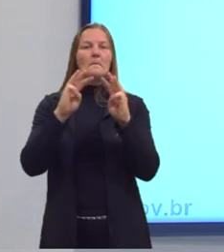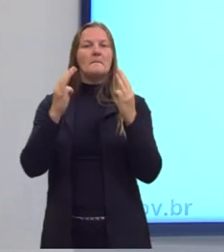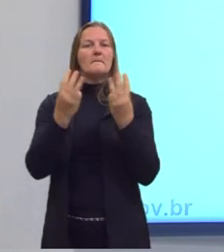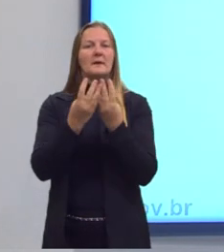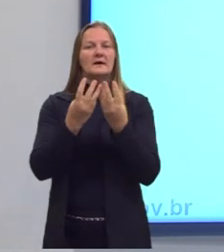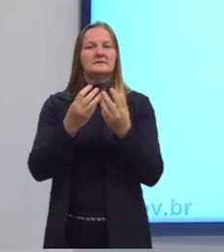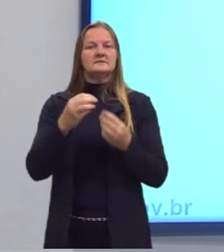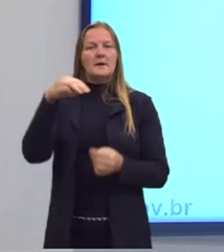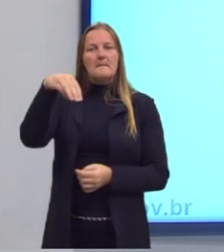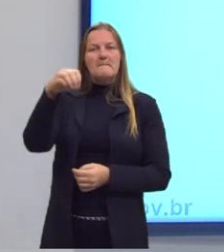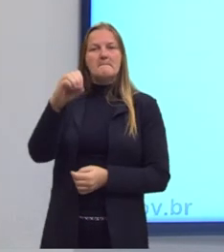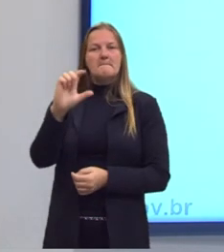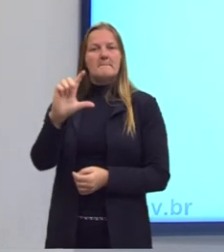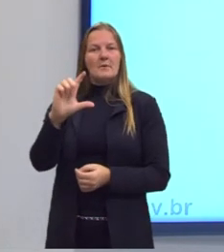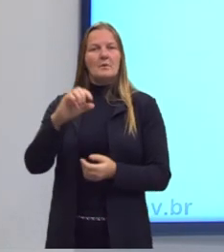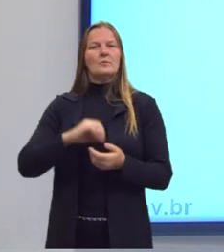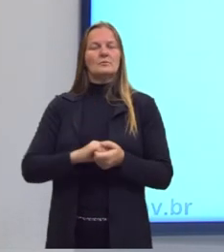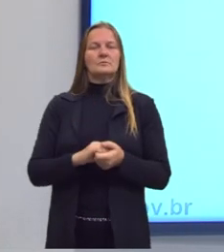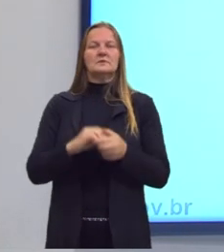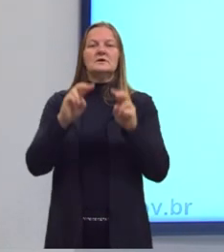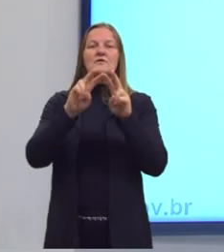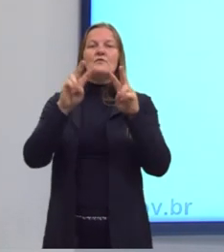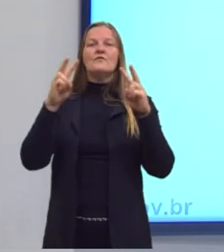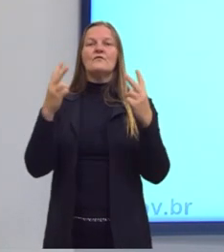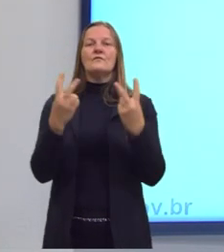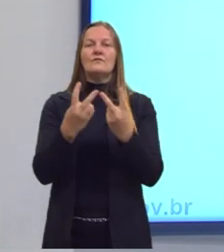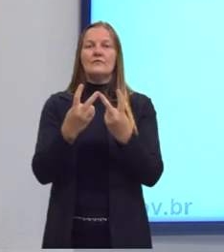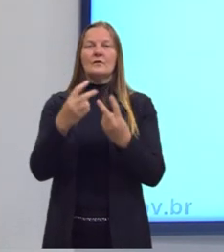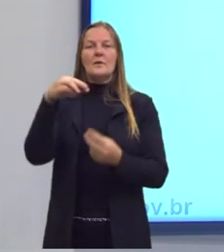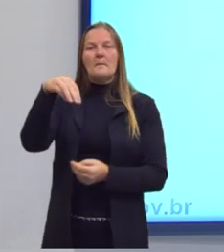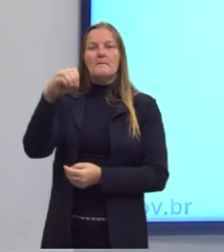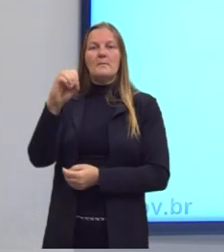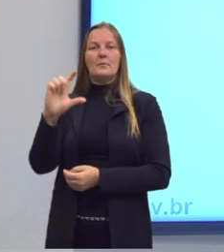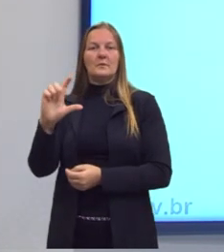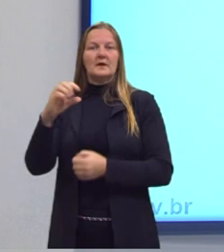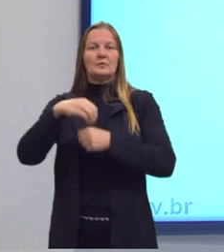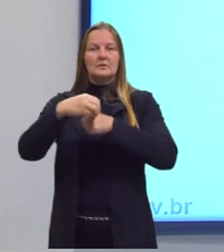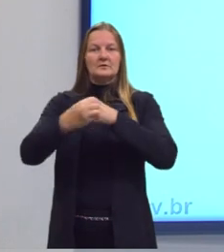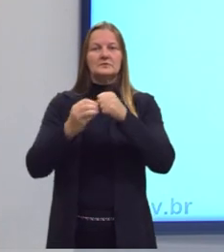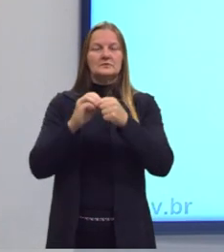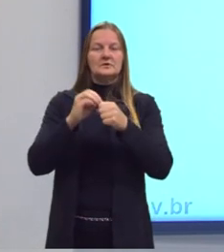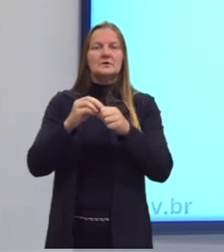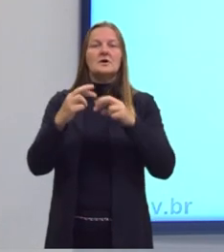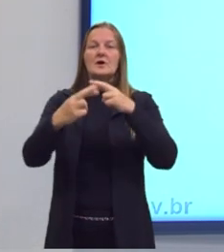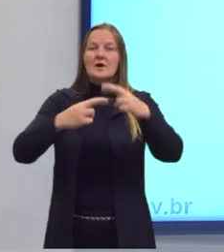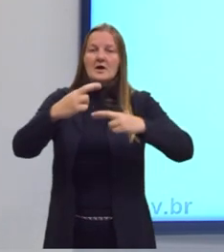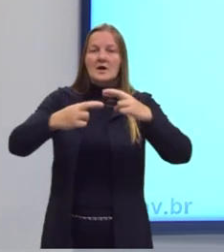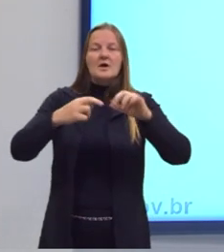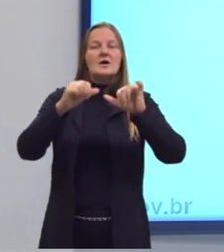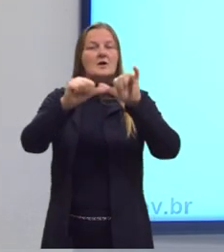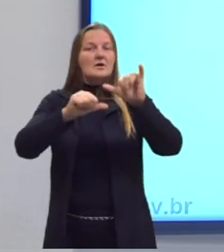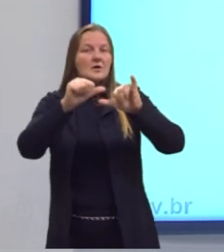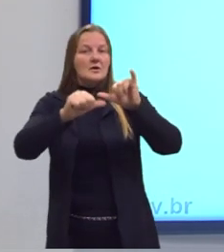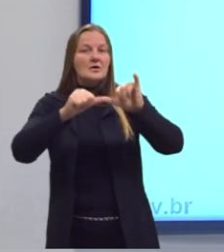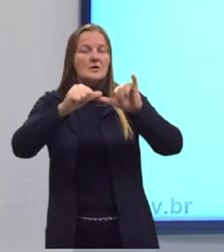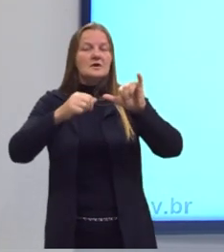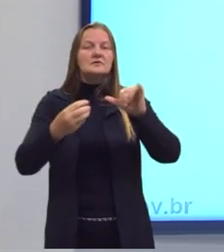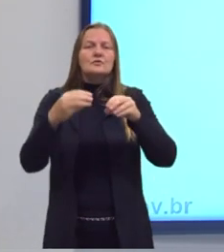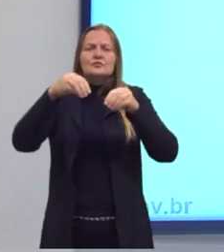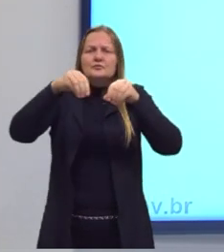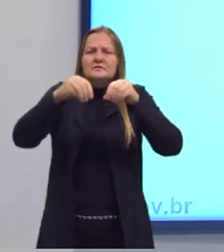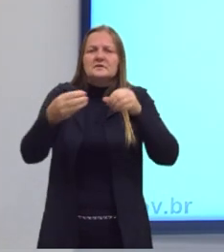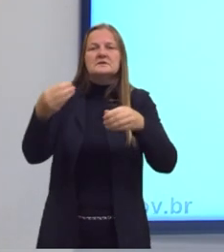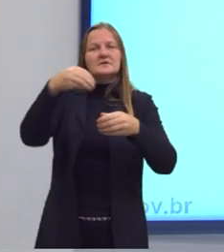de mol, que é a quantidade de matéria, de volume, de moléculas, de uma reação química, das substâncias que fazem